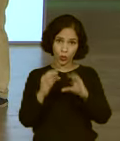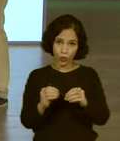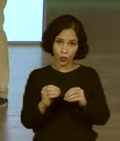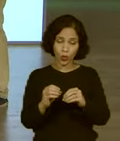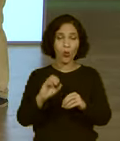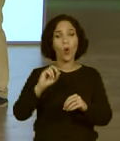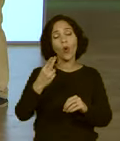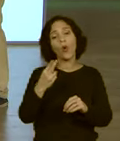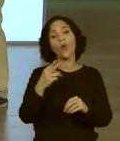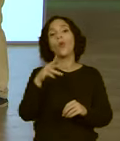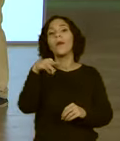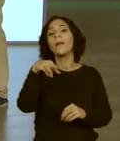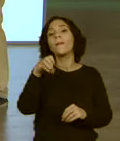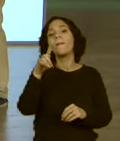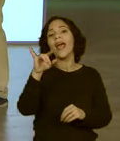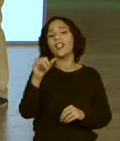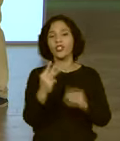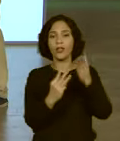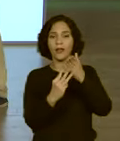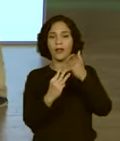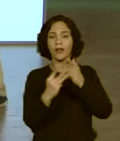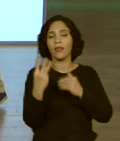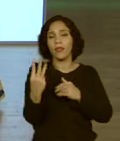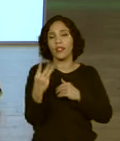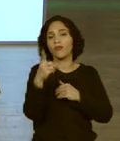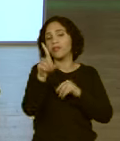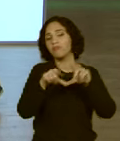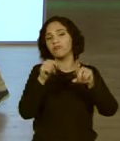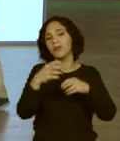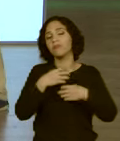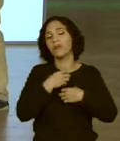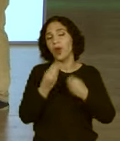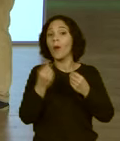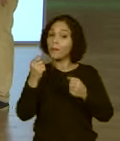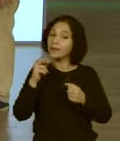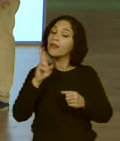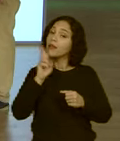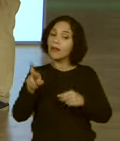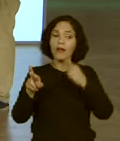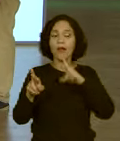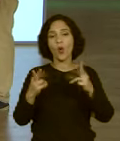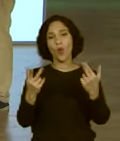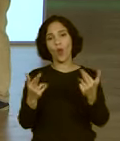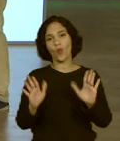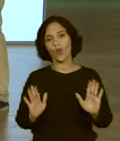a média desses três. Você escolhe como você quer chegar no resultado, mas tem que dar igual.